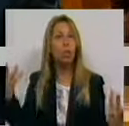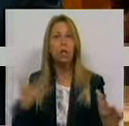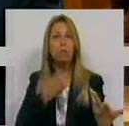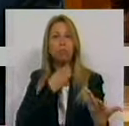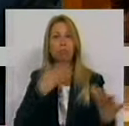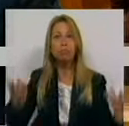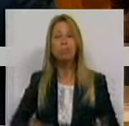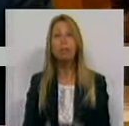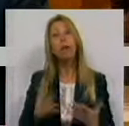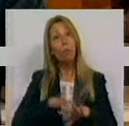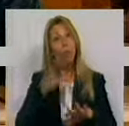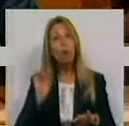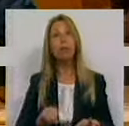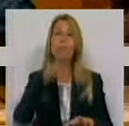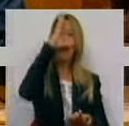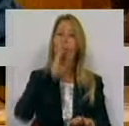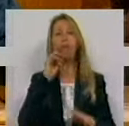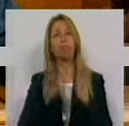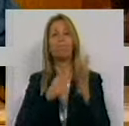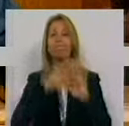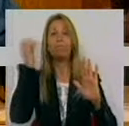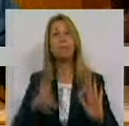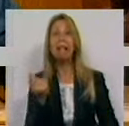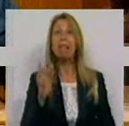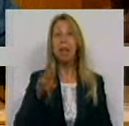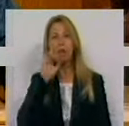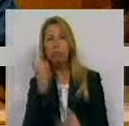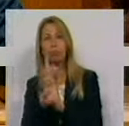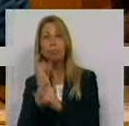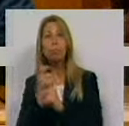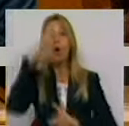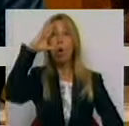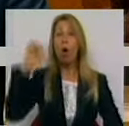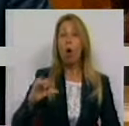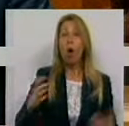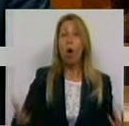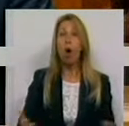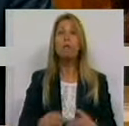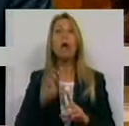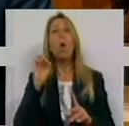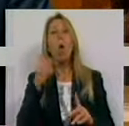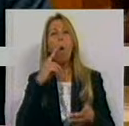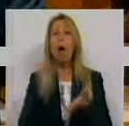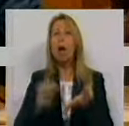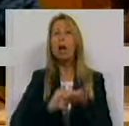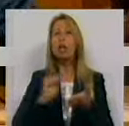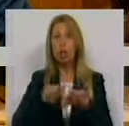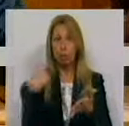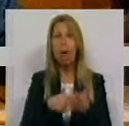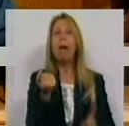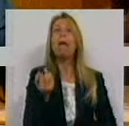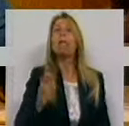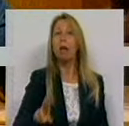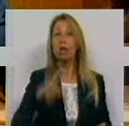eliminou as taxas sob vistorias aos estabelecimentos hoteleiros. Acabou com as taxas de registro de alojamento local e as